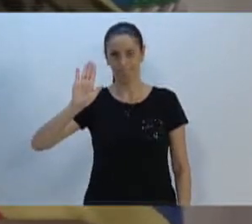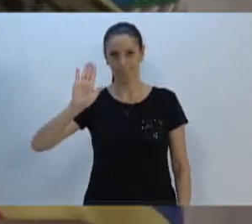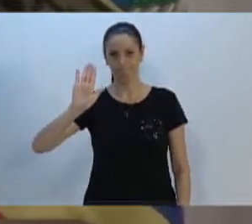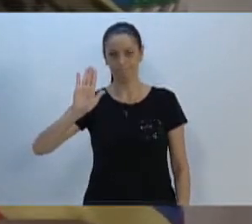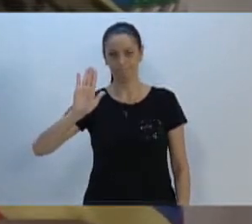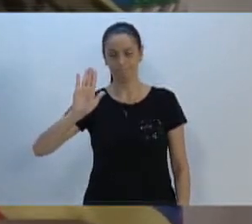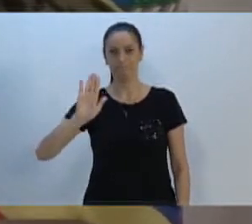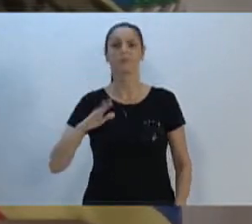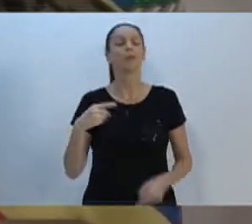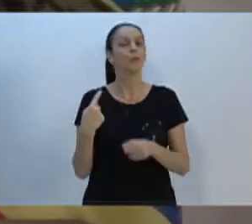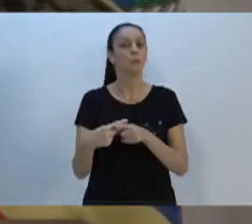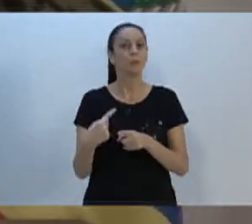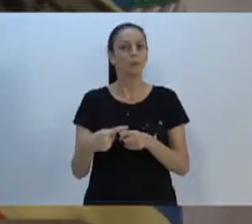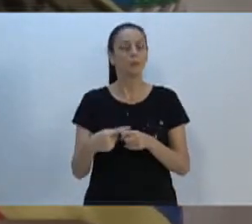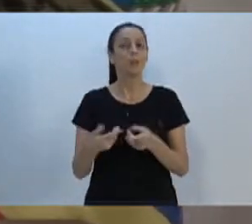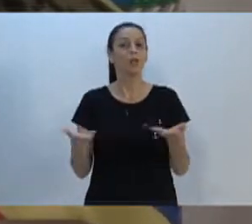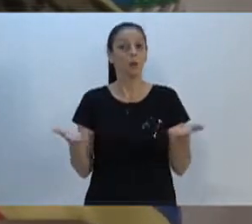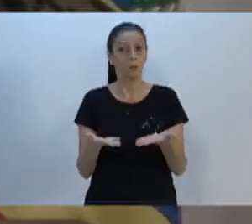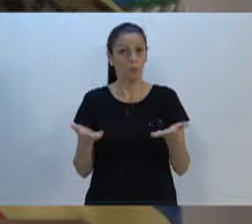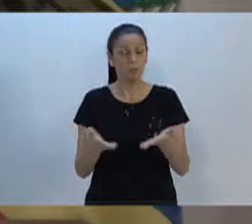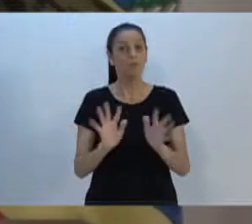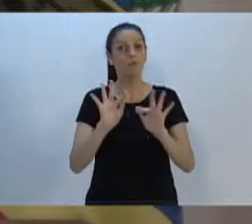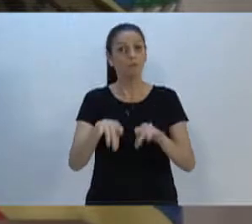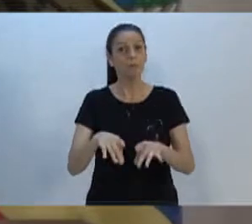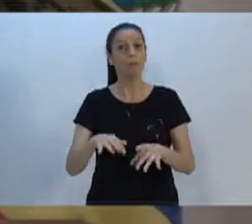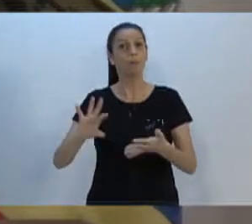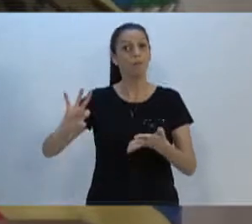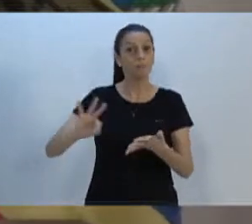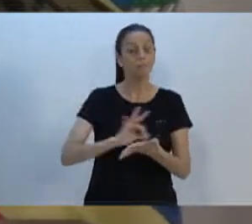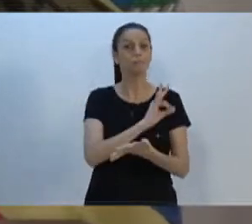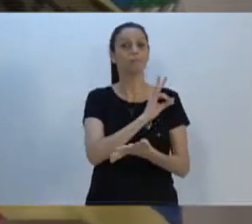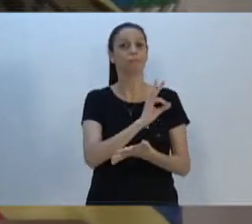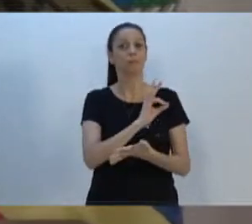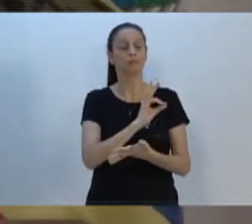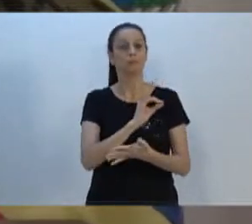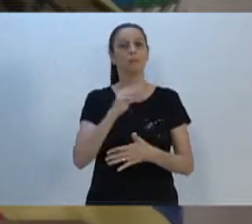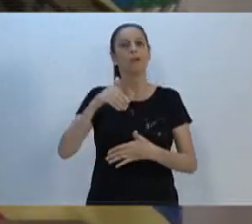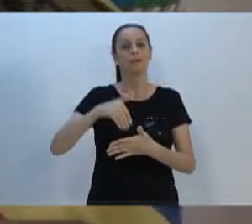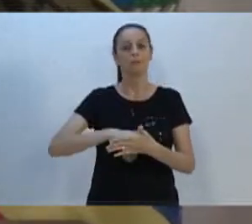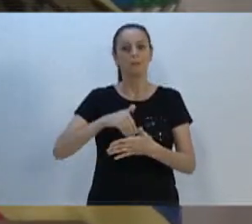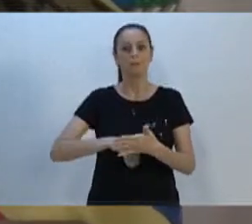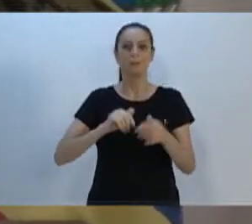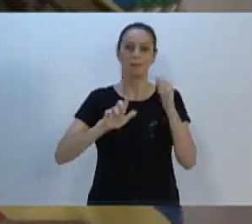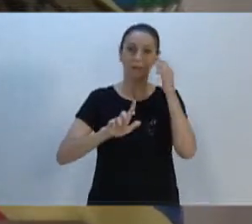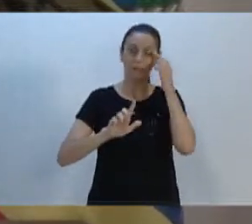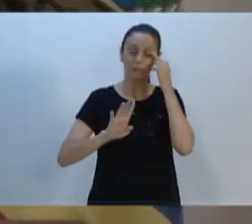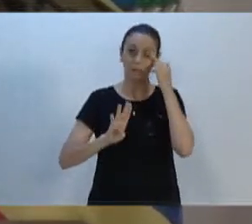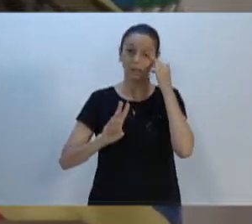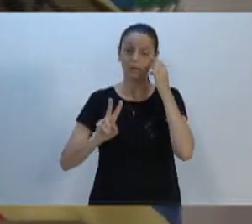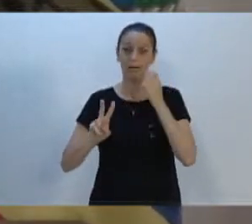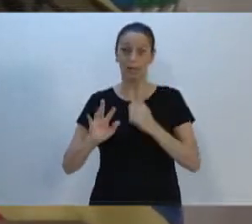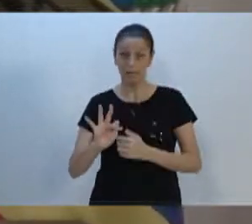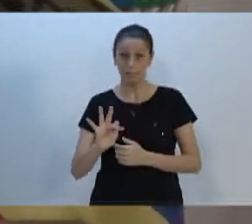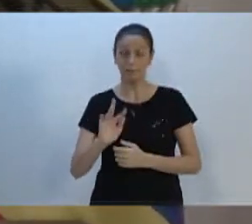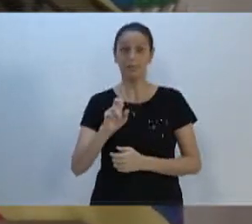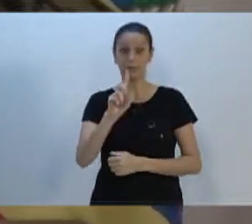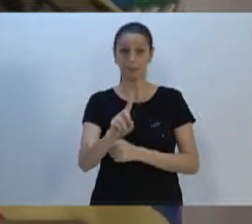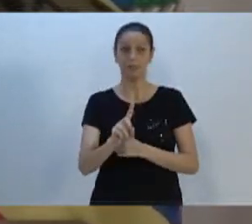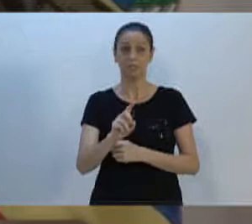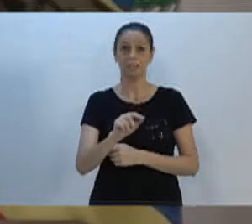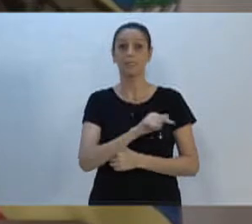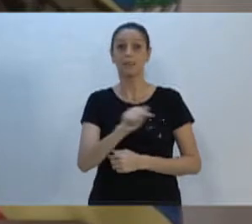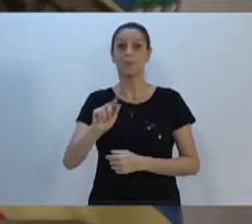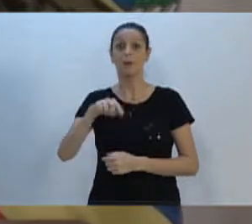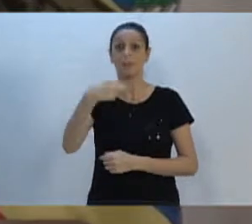porque hoje finaliza a inscrição da eleição da LBF, eleição que vai acontecer semana que vem, dia